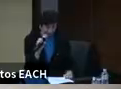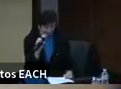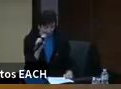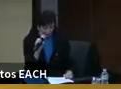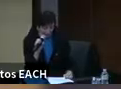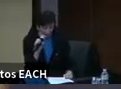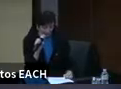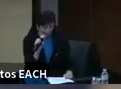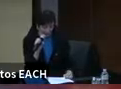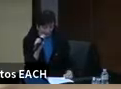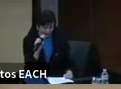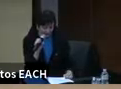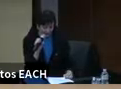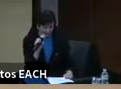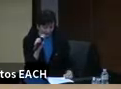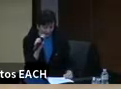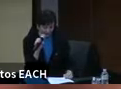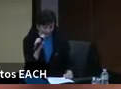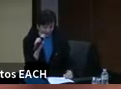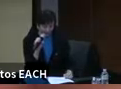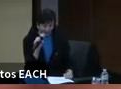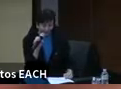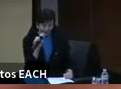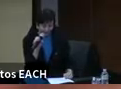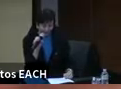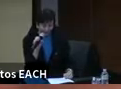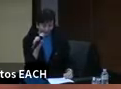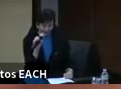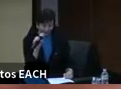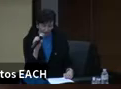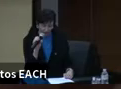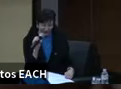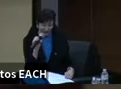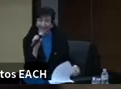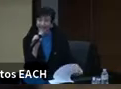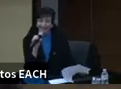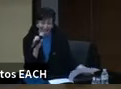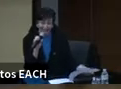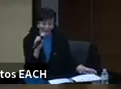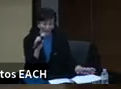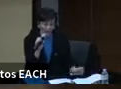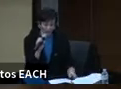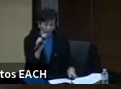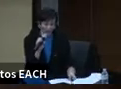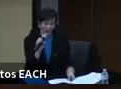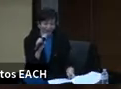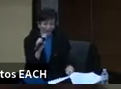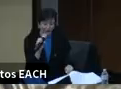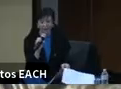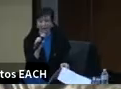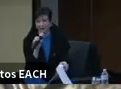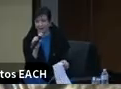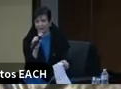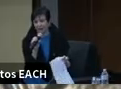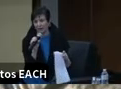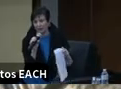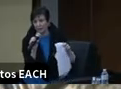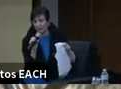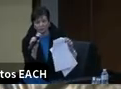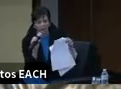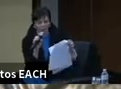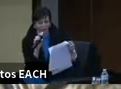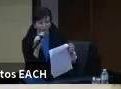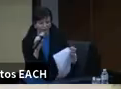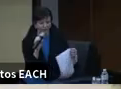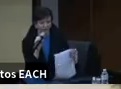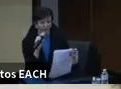transformou as realidades regionais em verdades absolutas que não encontram nem oferecem espaço